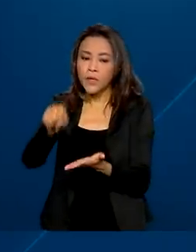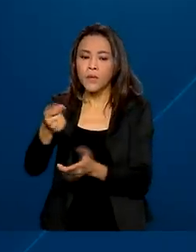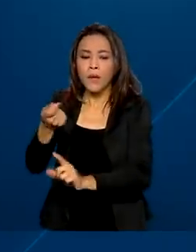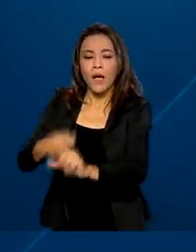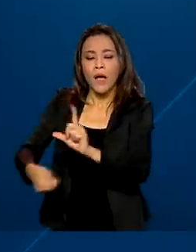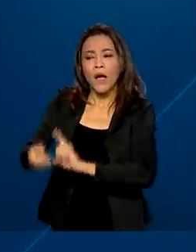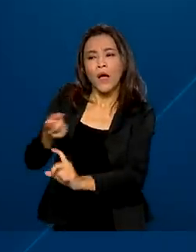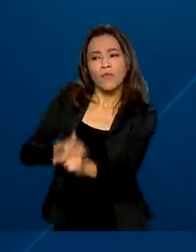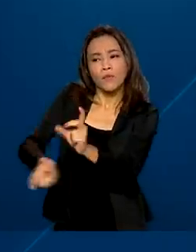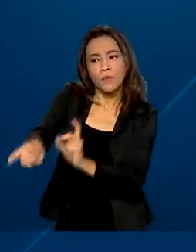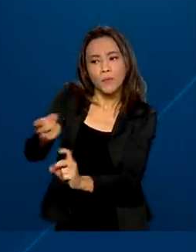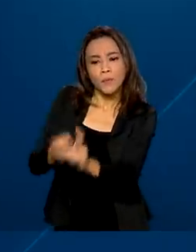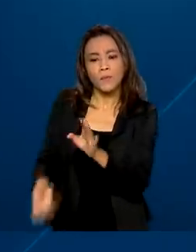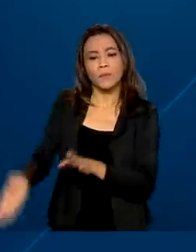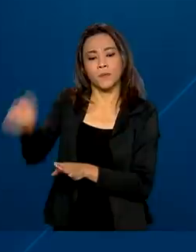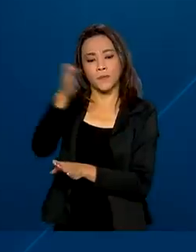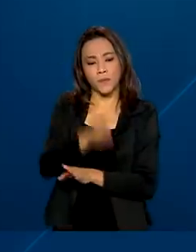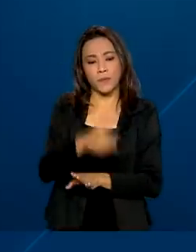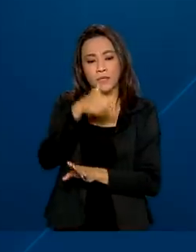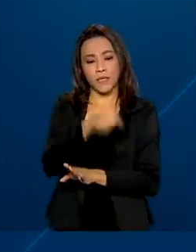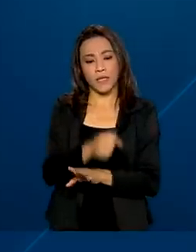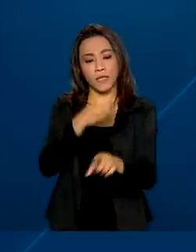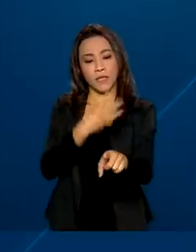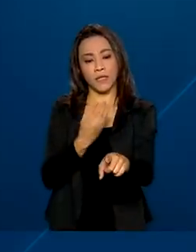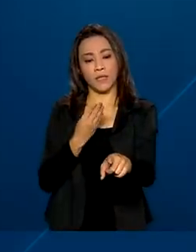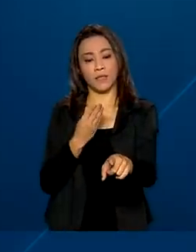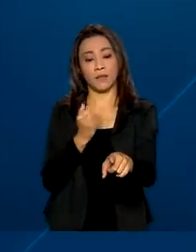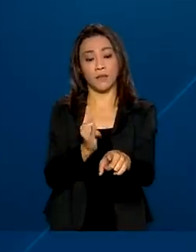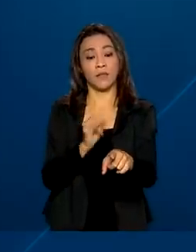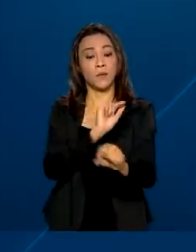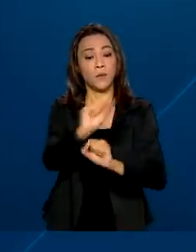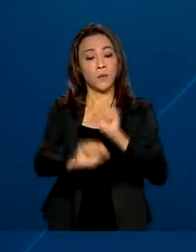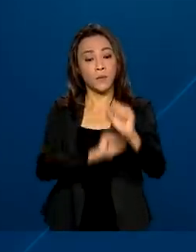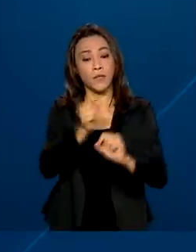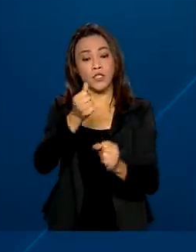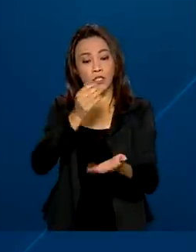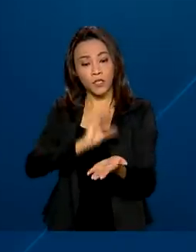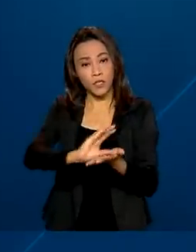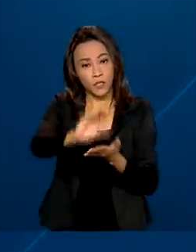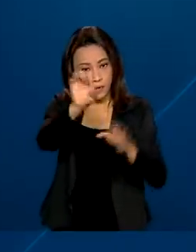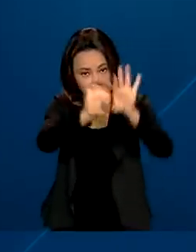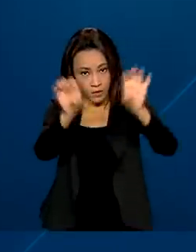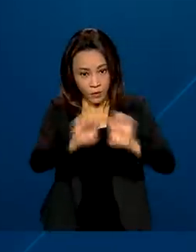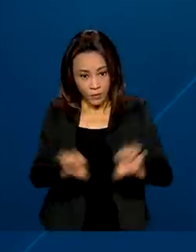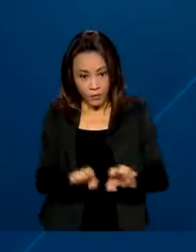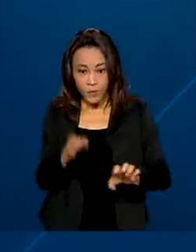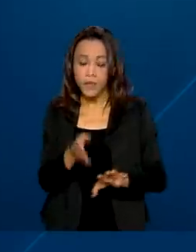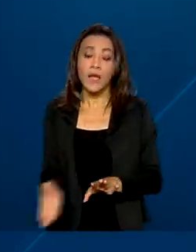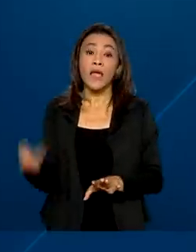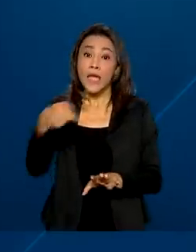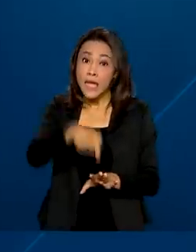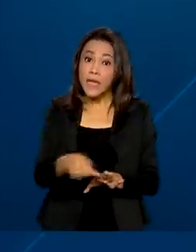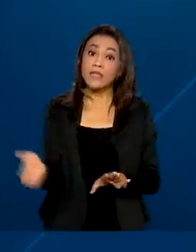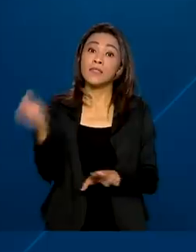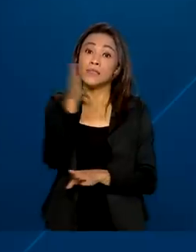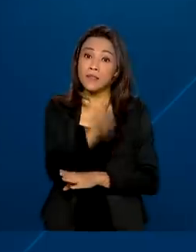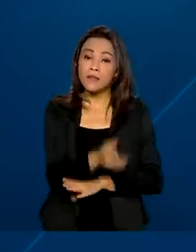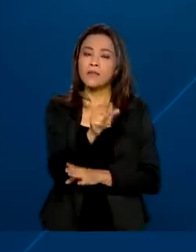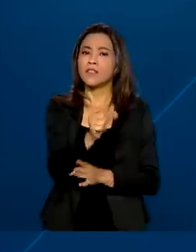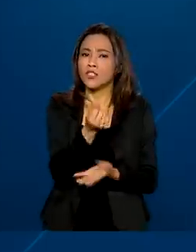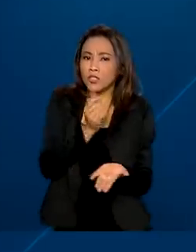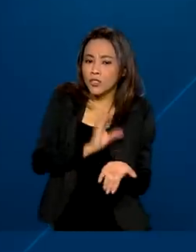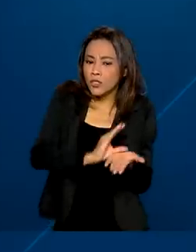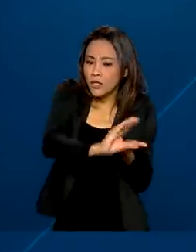e 73 bilhões serão para investimentos em infraestrutura. Os recursos destinados a